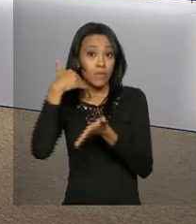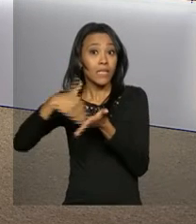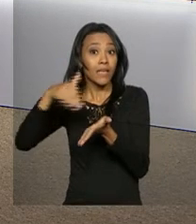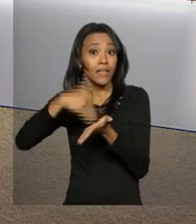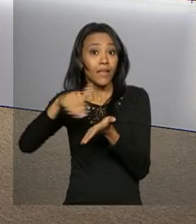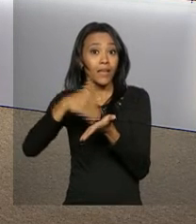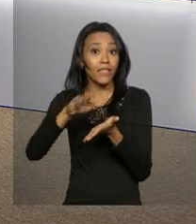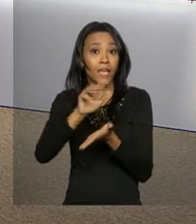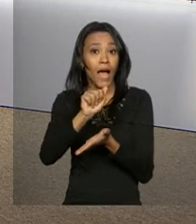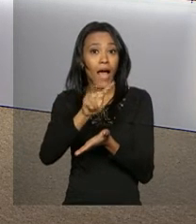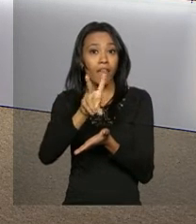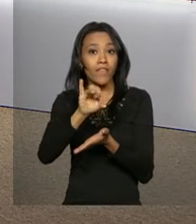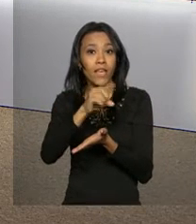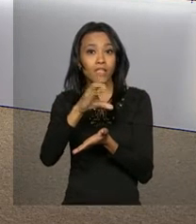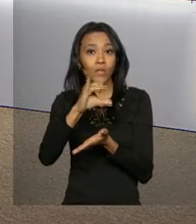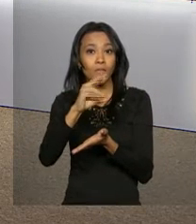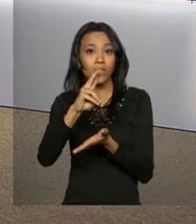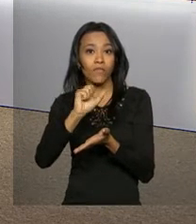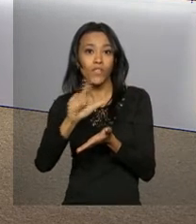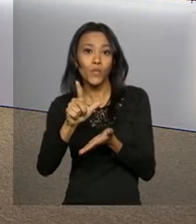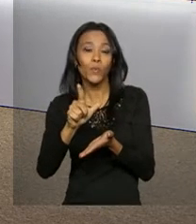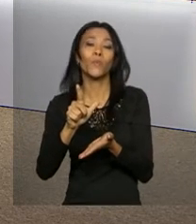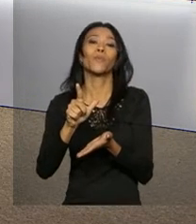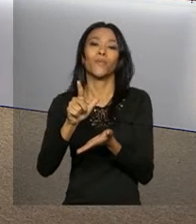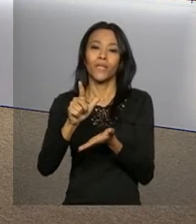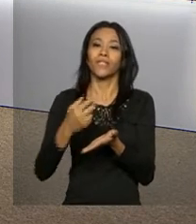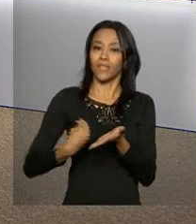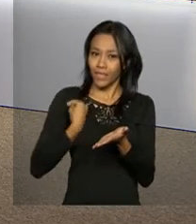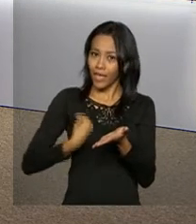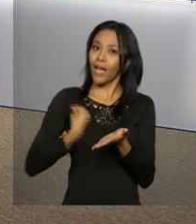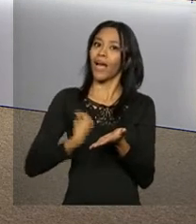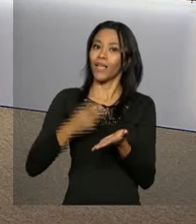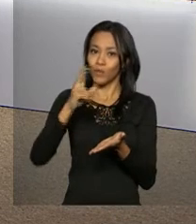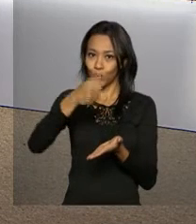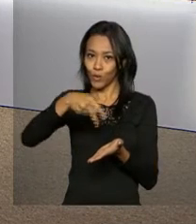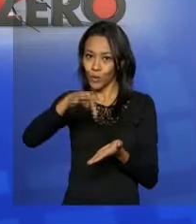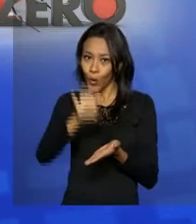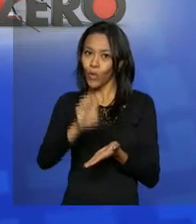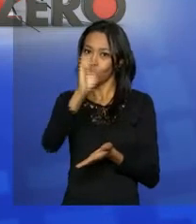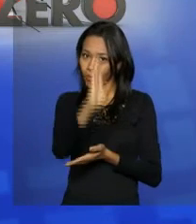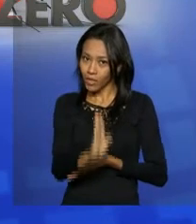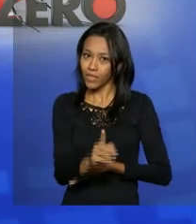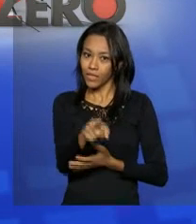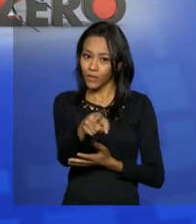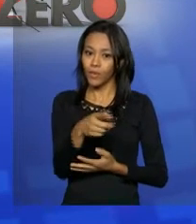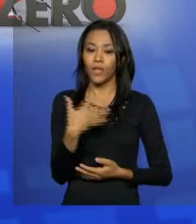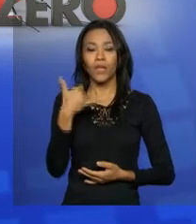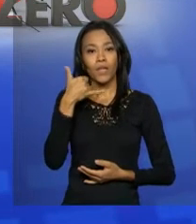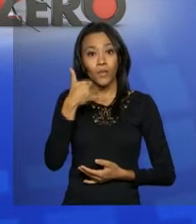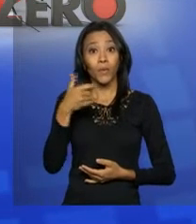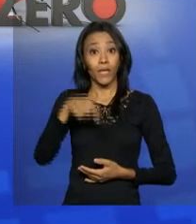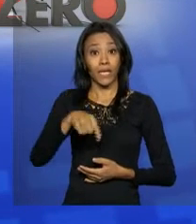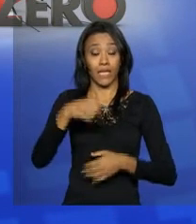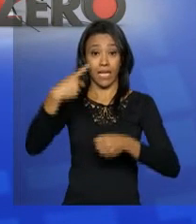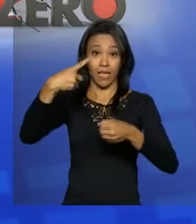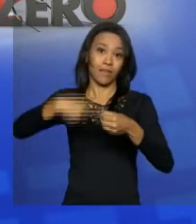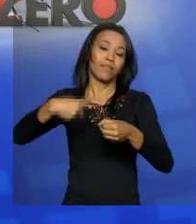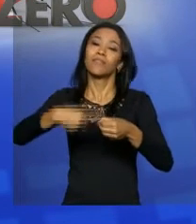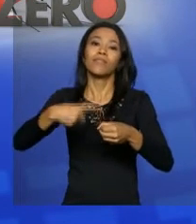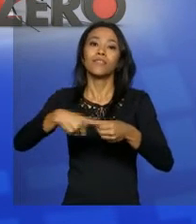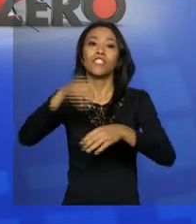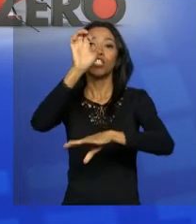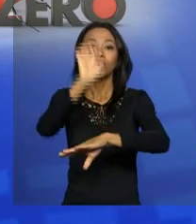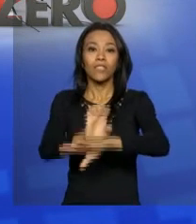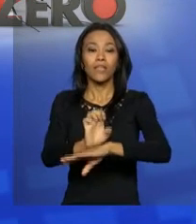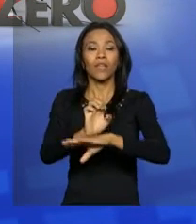Aviação Civil, que está no norte do país, mobilizado contra o Zika. Eu estou hoje aqui na cidade de Boa Vista, na bela capital do